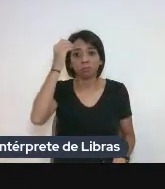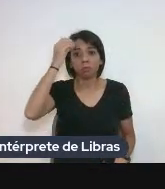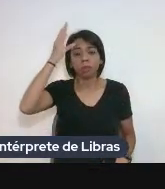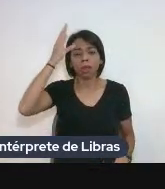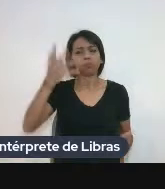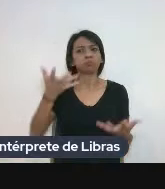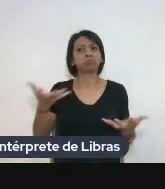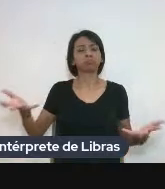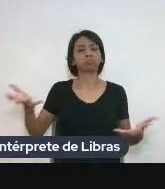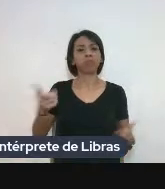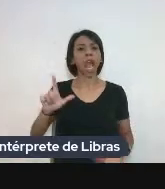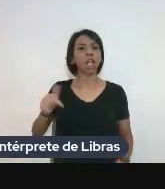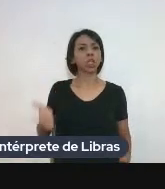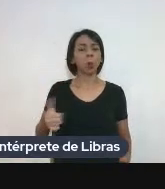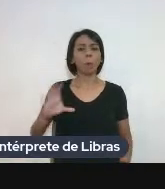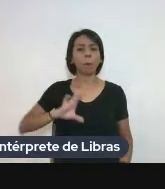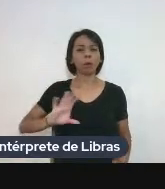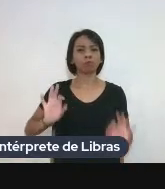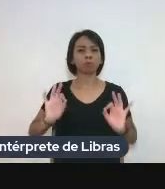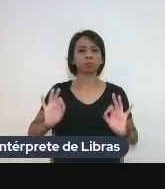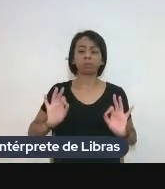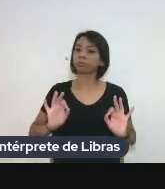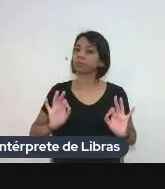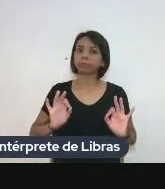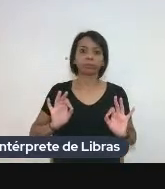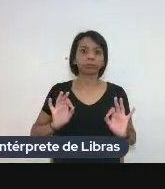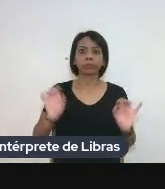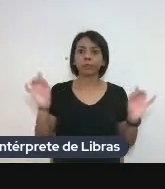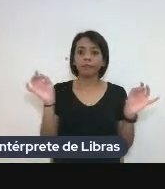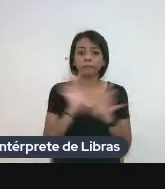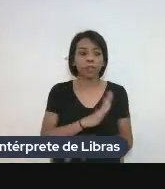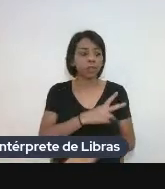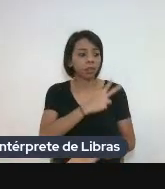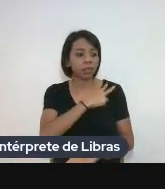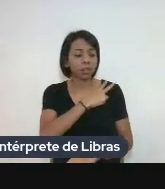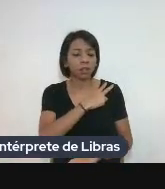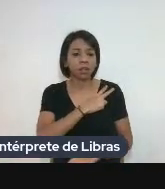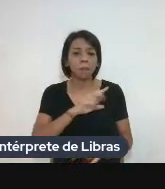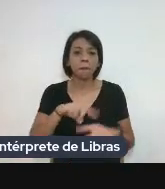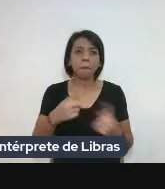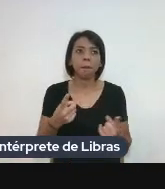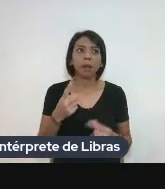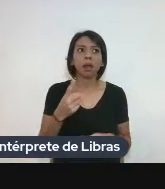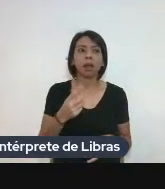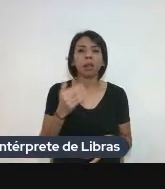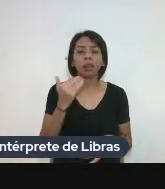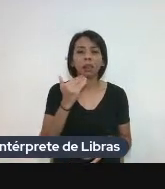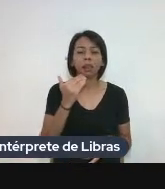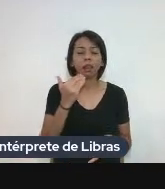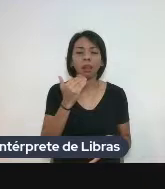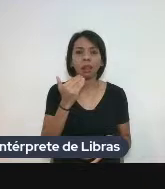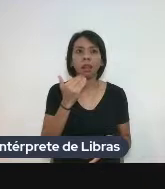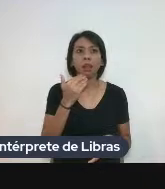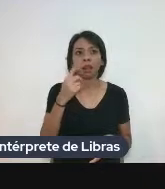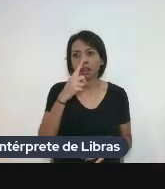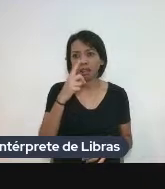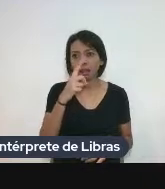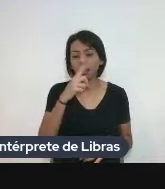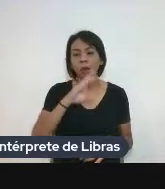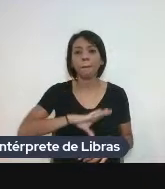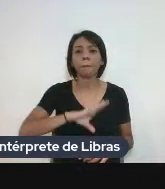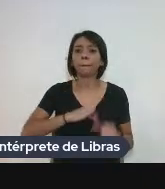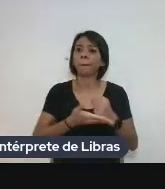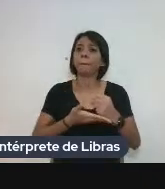robusto da língua materna deles. Eles acabam terminando o ensino médio sem conhecer o básico da língua portuguesa.